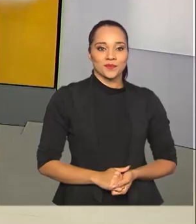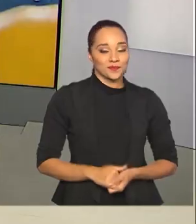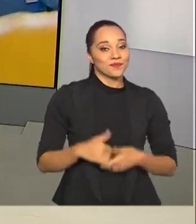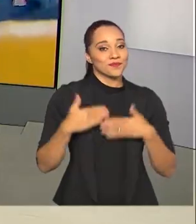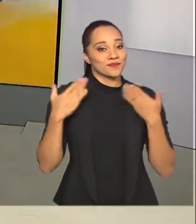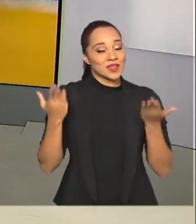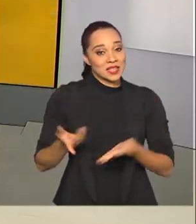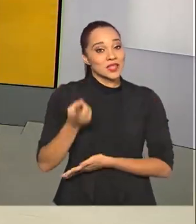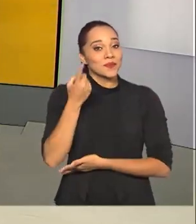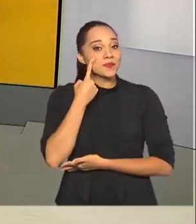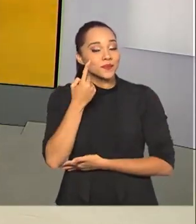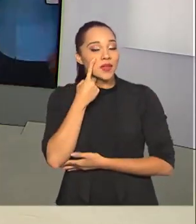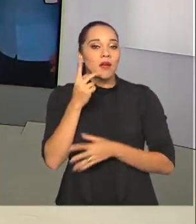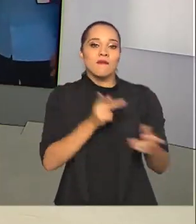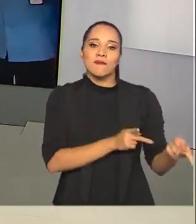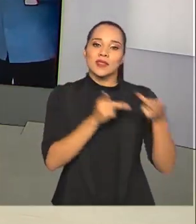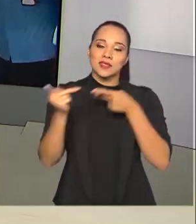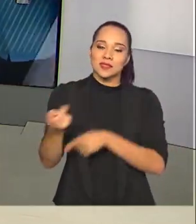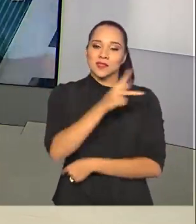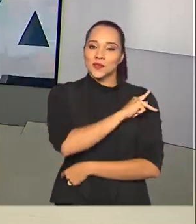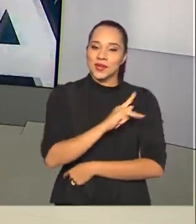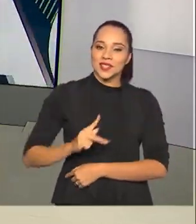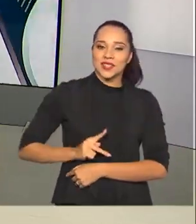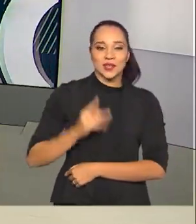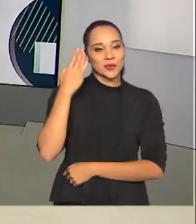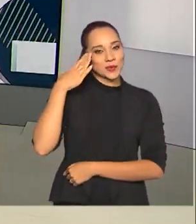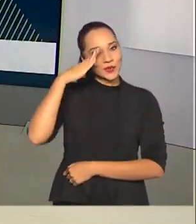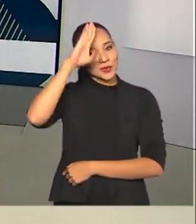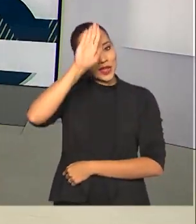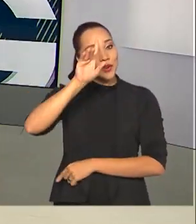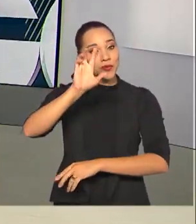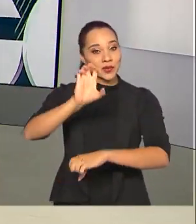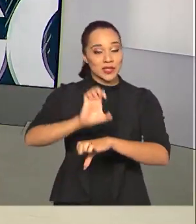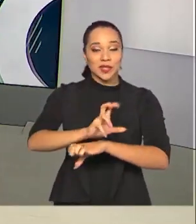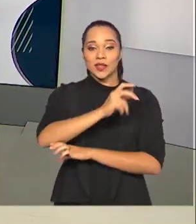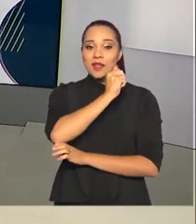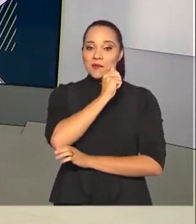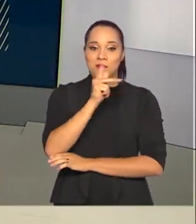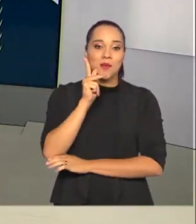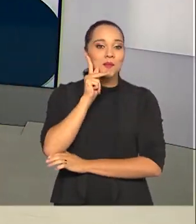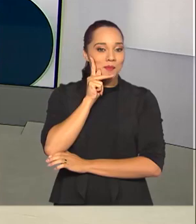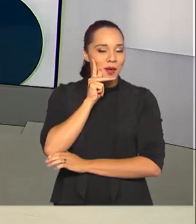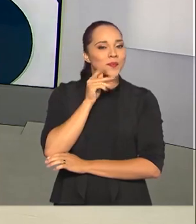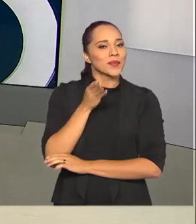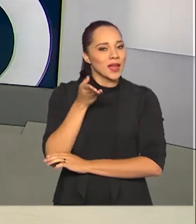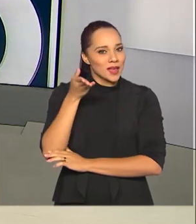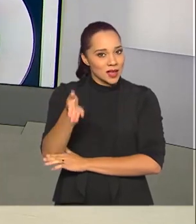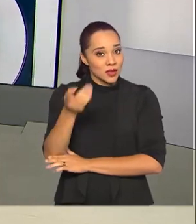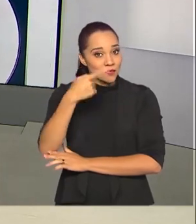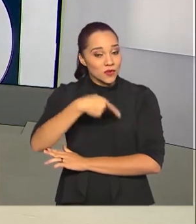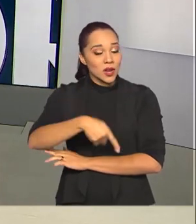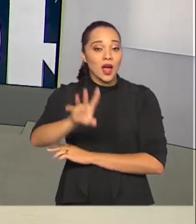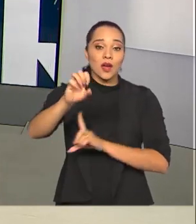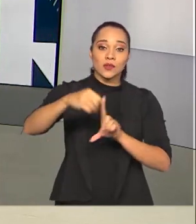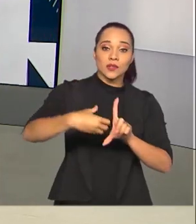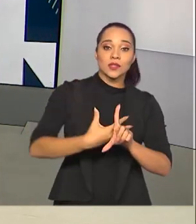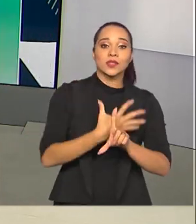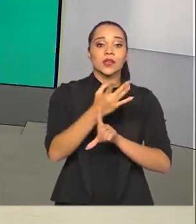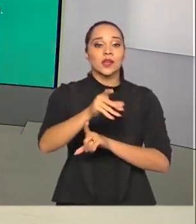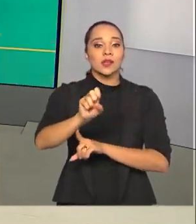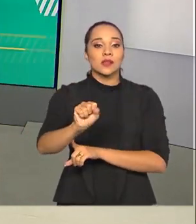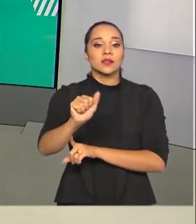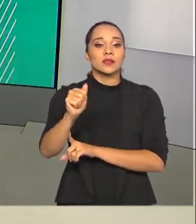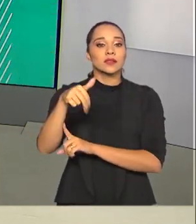Acabamos de ver a visita do presidente Jair Bolsonaro ao estado do Amapá. Ele foi à usina termoelétrica de